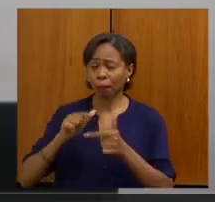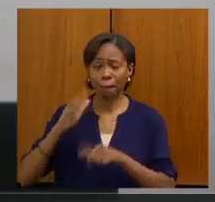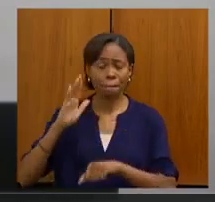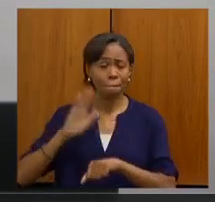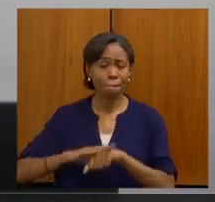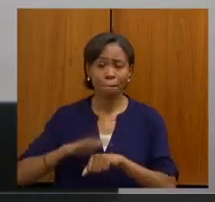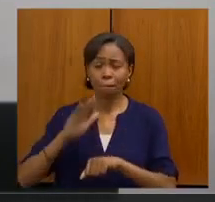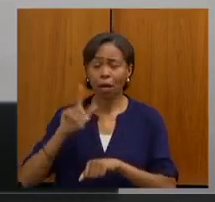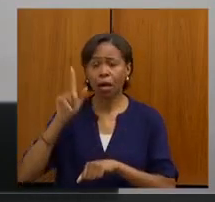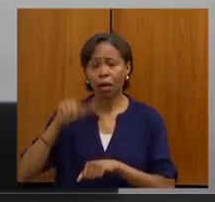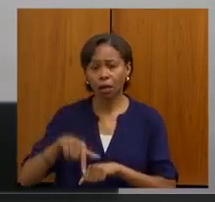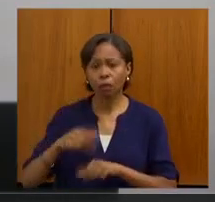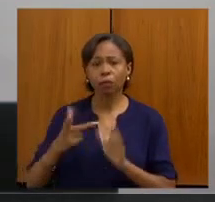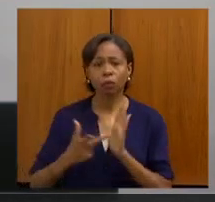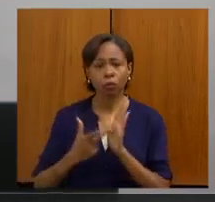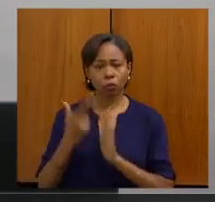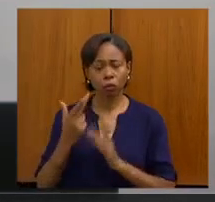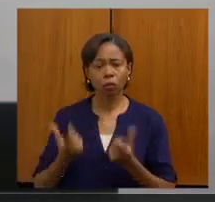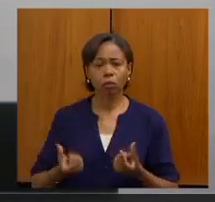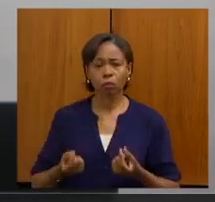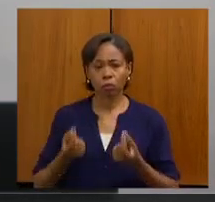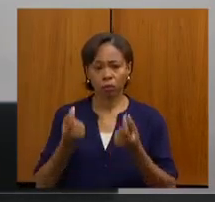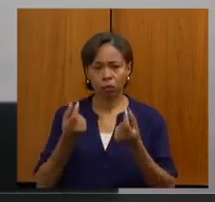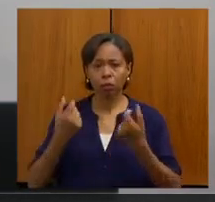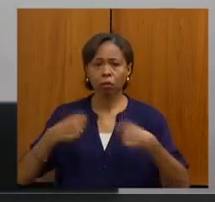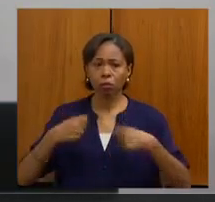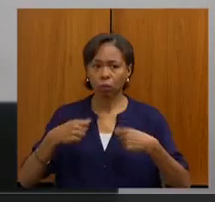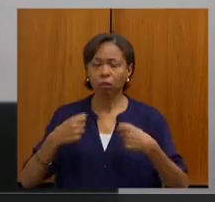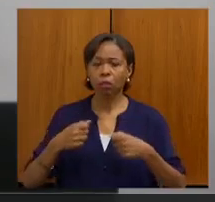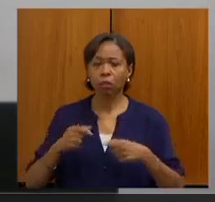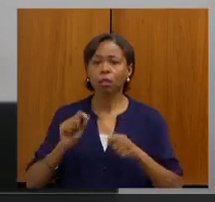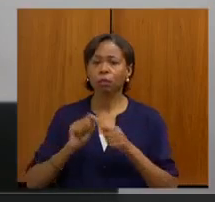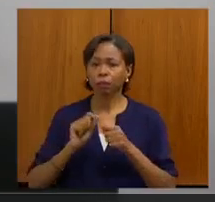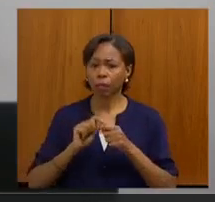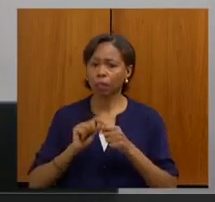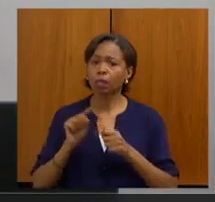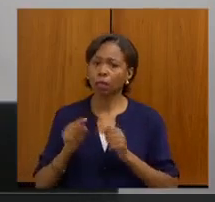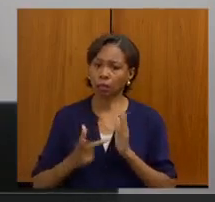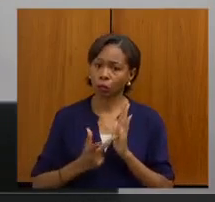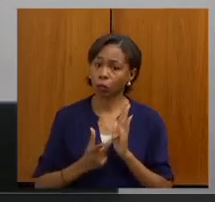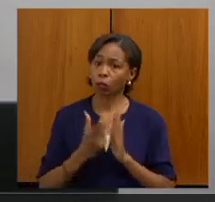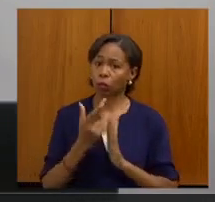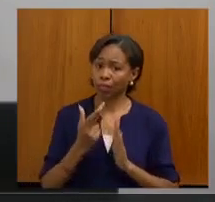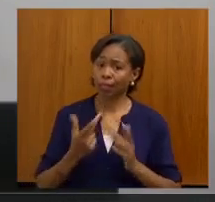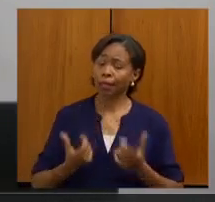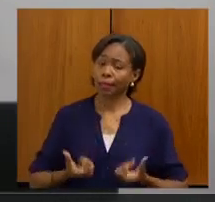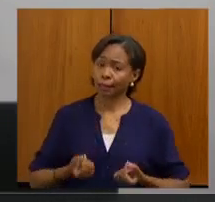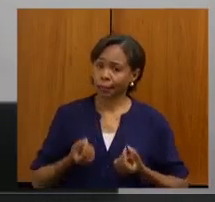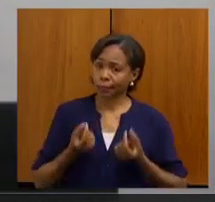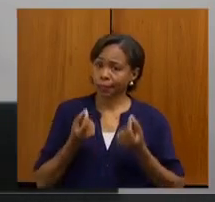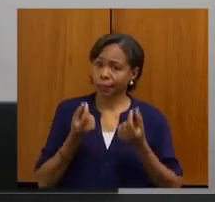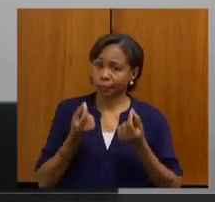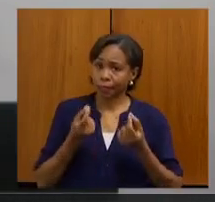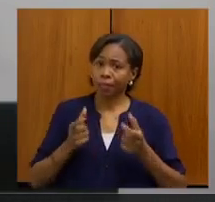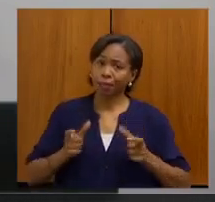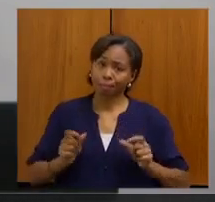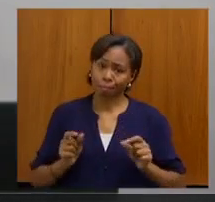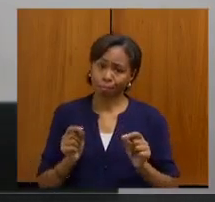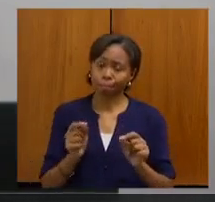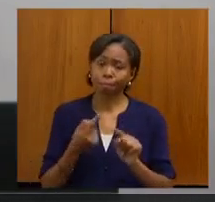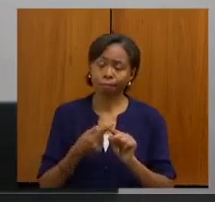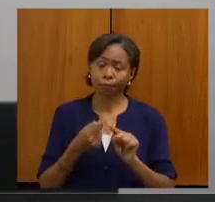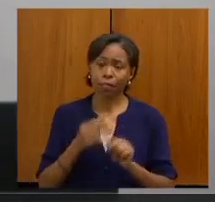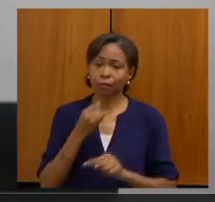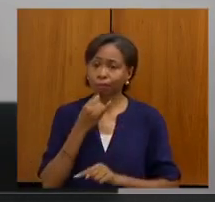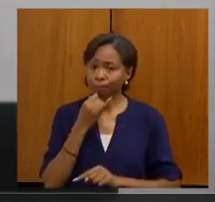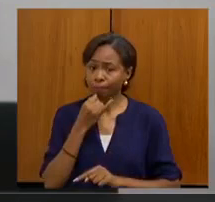que estudar uma forma de ampliar a realização dessas cirurgias oncológicas. Porque, infelizmente, o que a gente percebe é que os pacientes